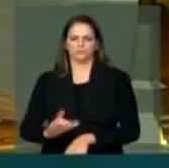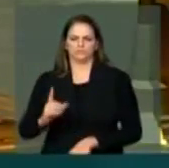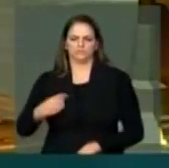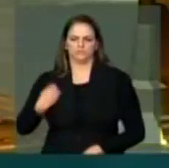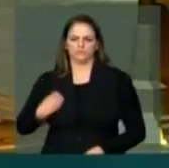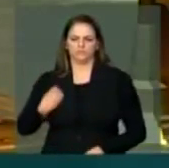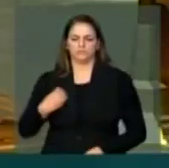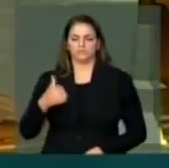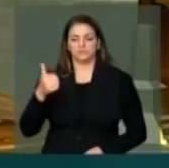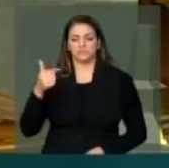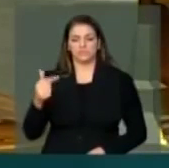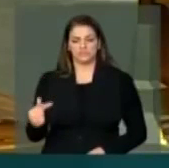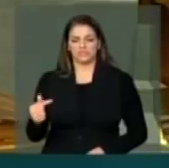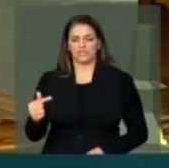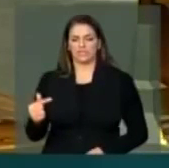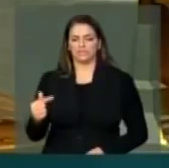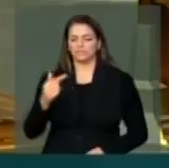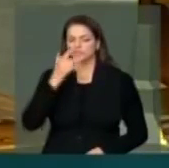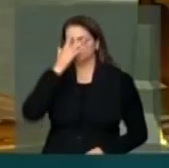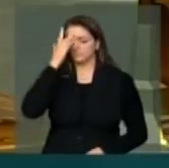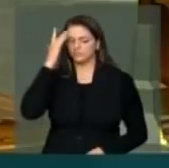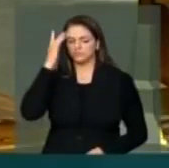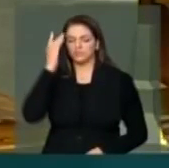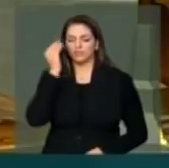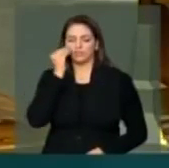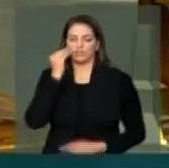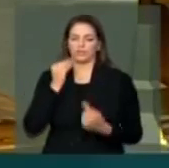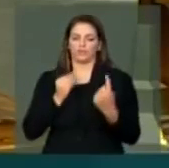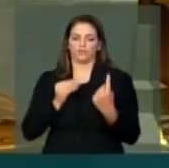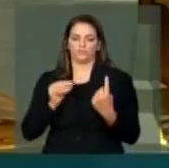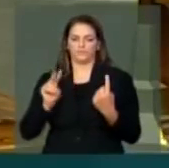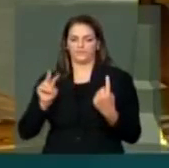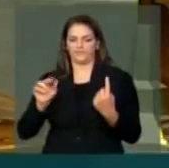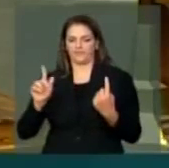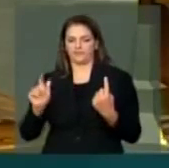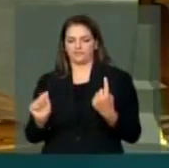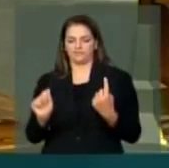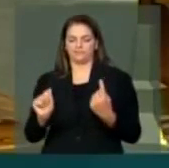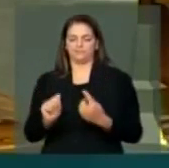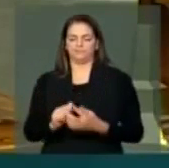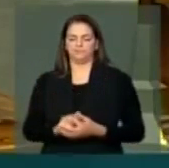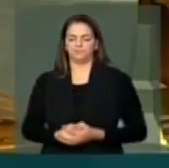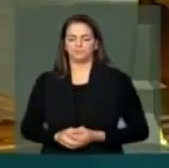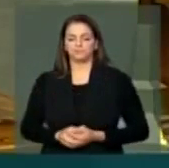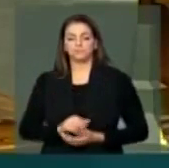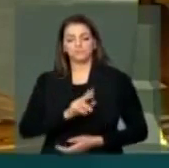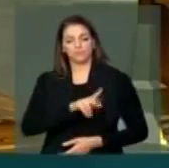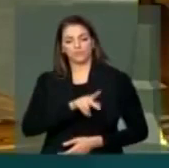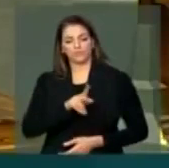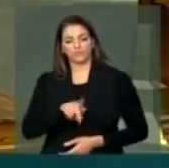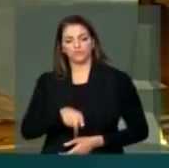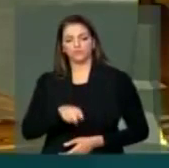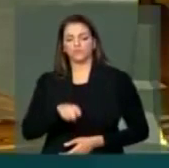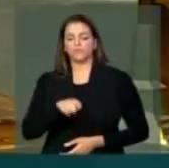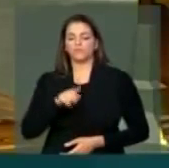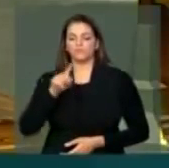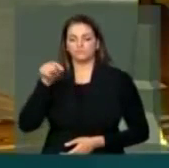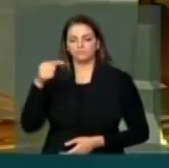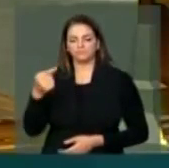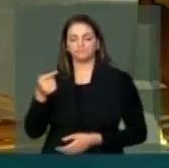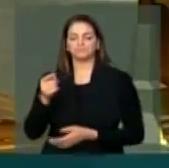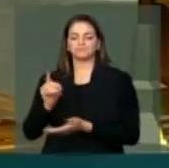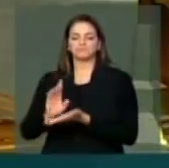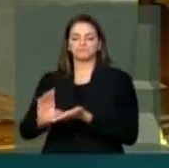função dessa outra missão, o professor Antenor Naspolini foi recrutado para ser consultor do Banco Mundial de Brasília. Depois,